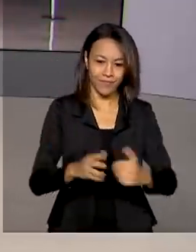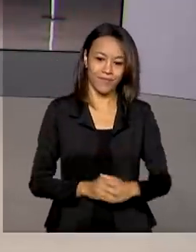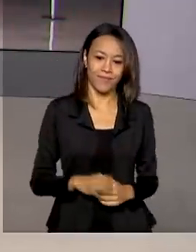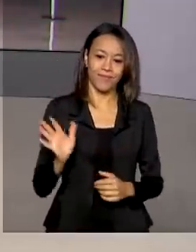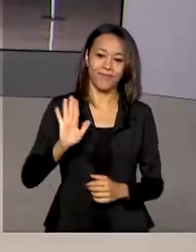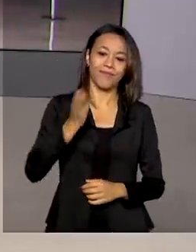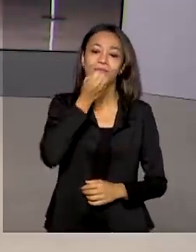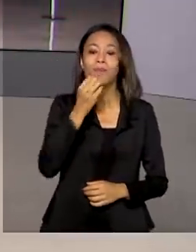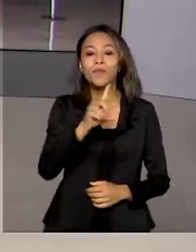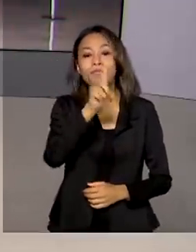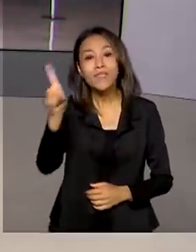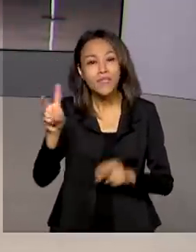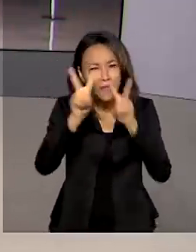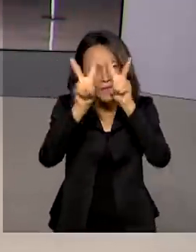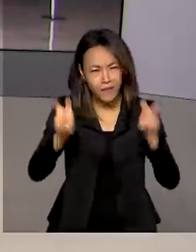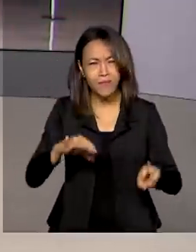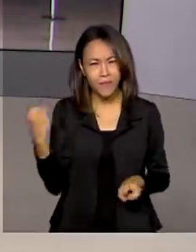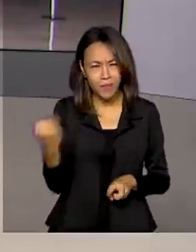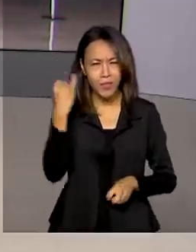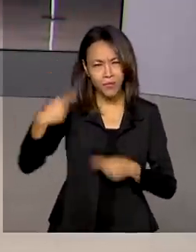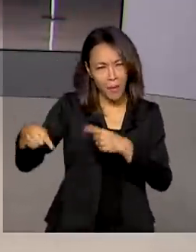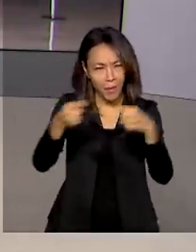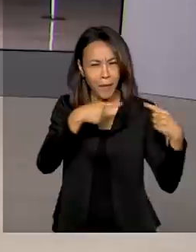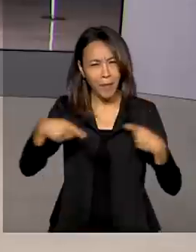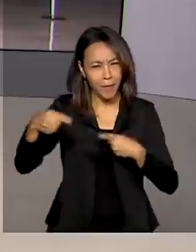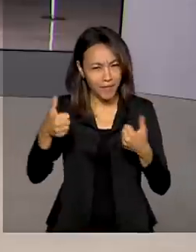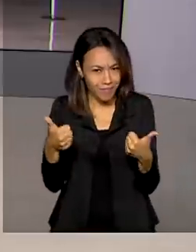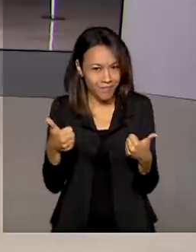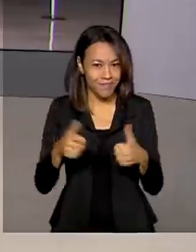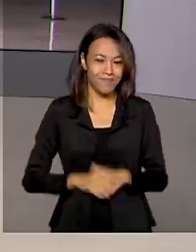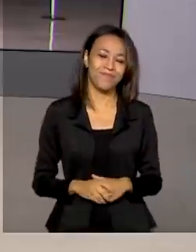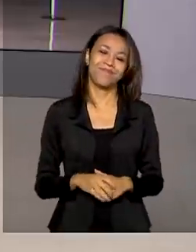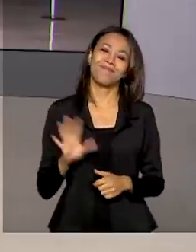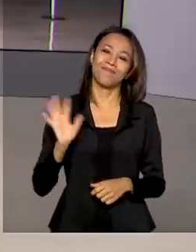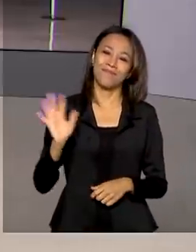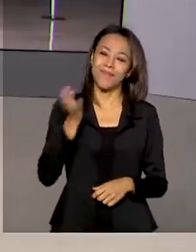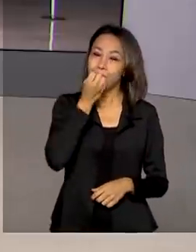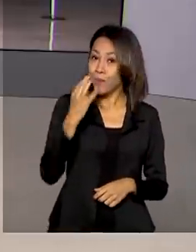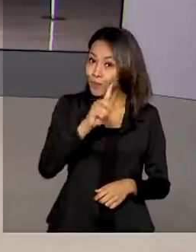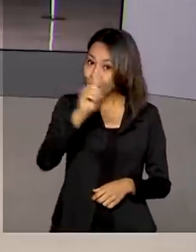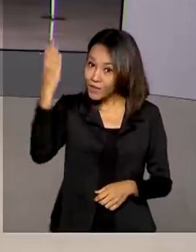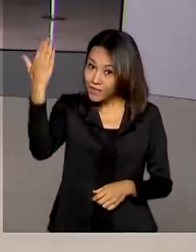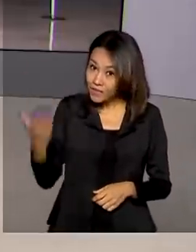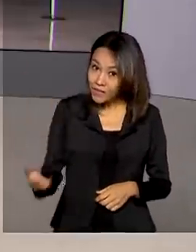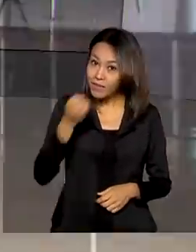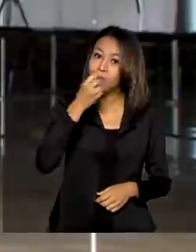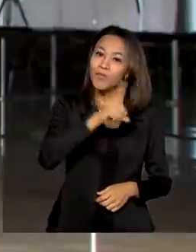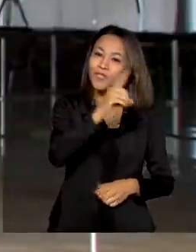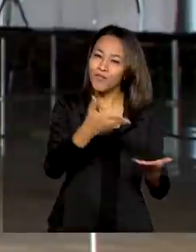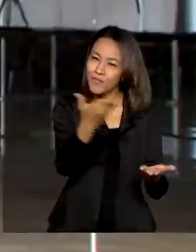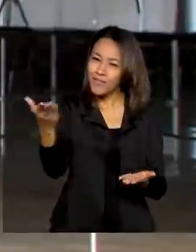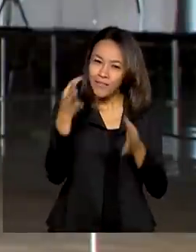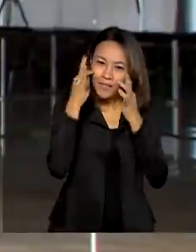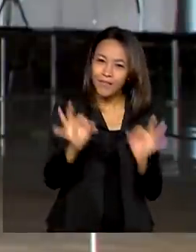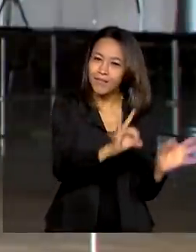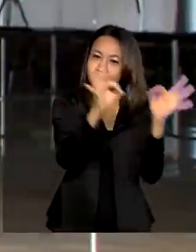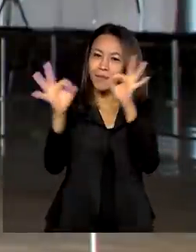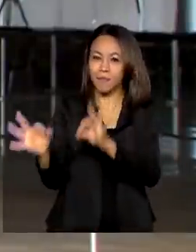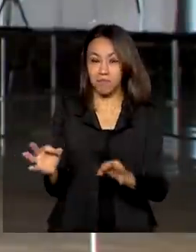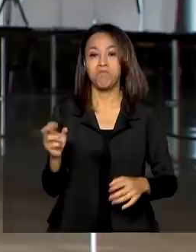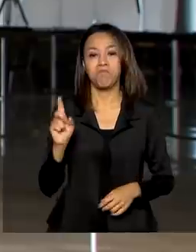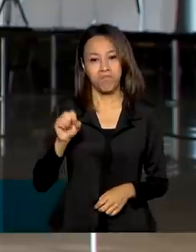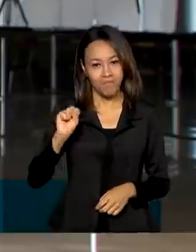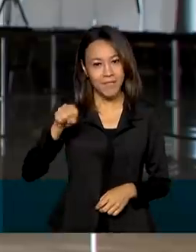Ana, bom dia para você. Temas importantes foram discutidos, né? Oi, Renata. Bom dia para você, bom dia para quem nos acompanha. isso mesmo, bastante